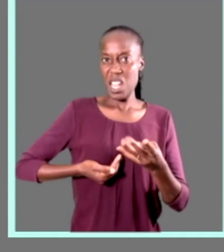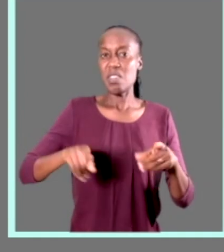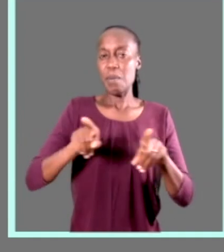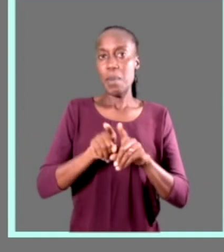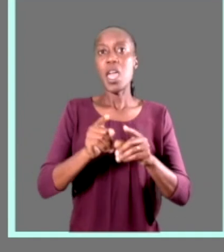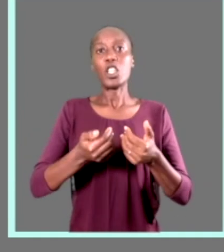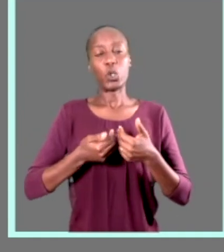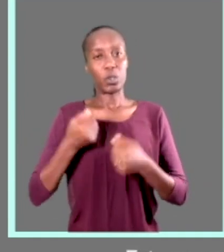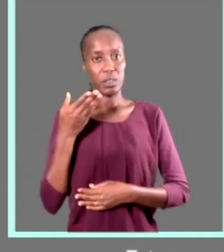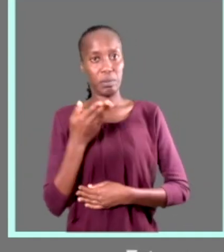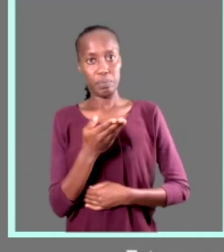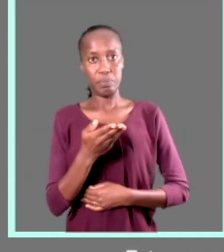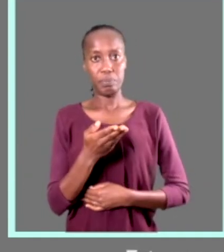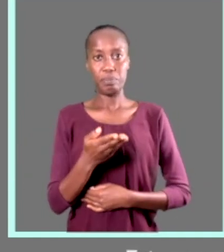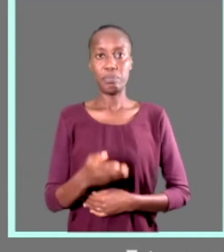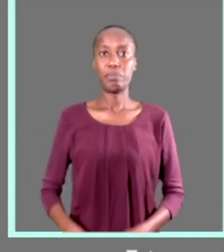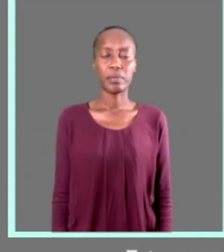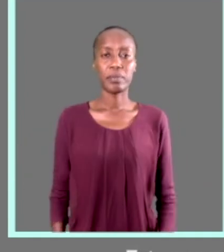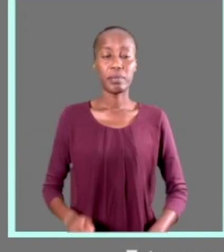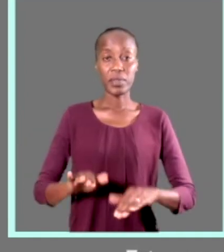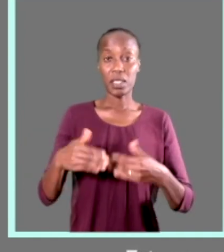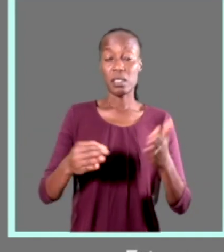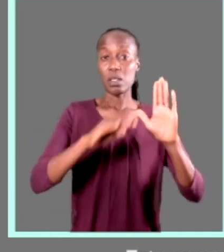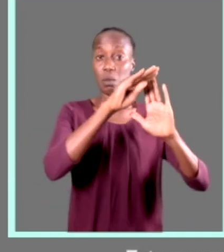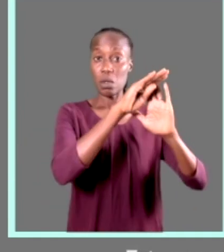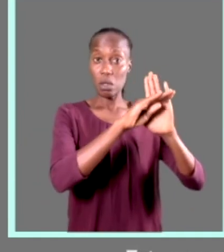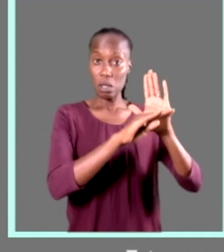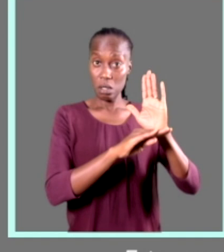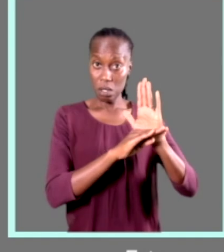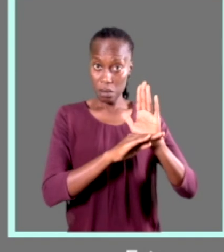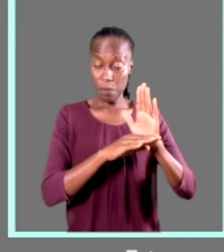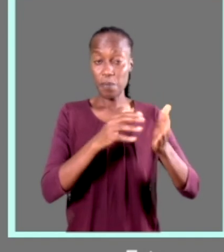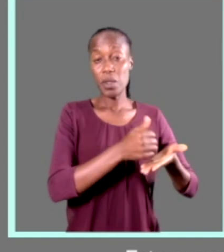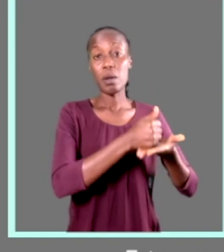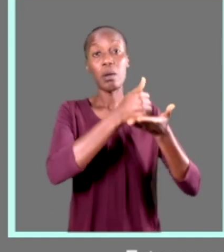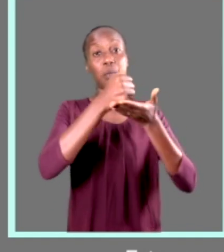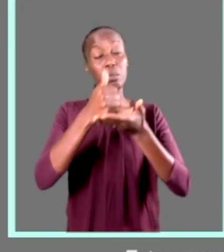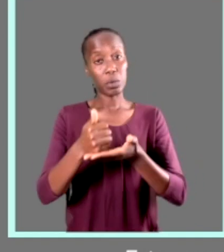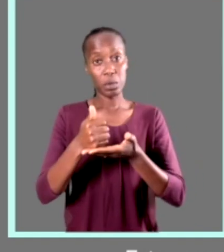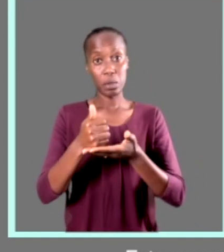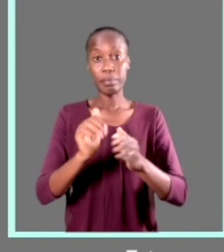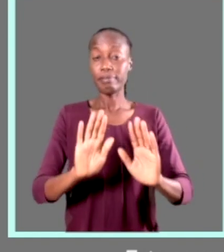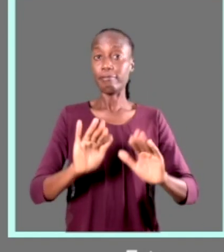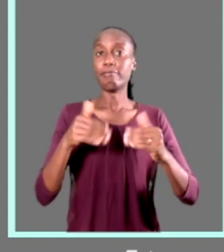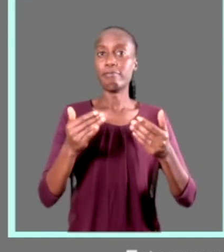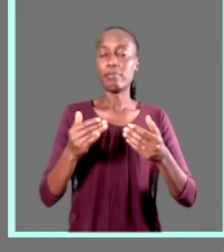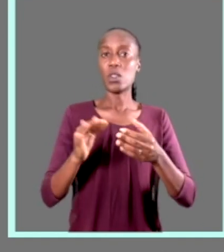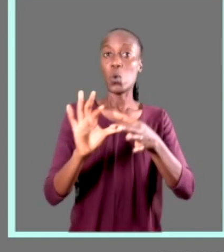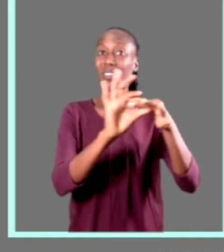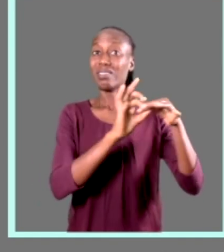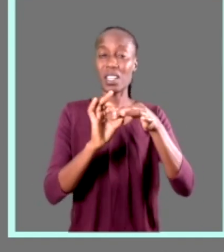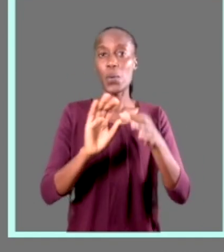em idade reprodutiva. Este programa, apoiado pela União Europeia,